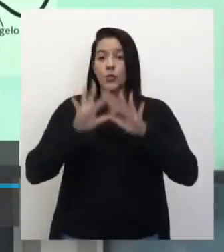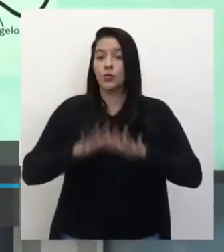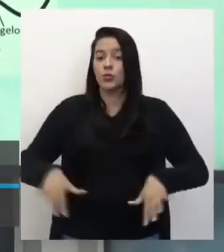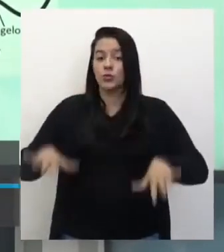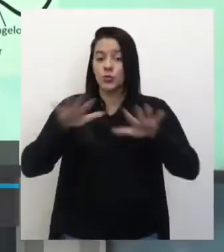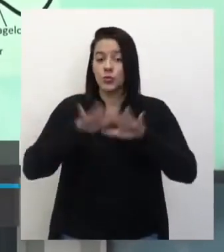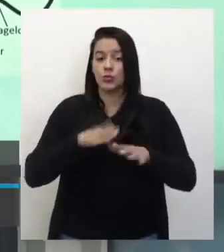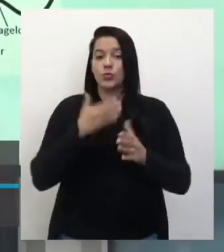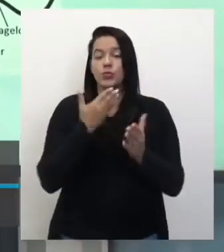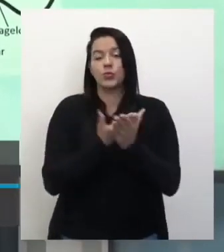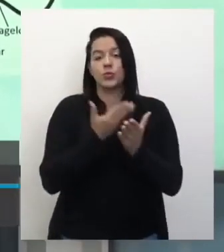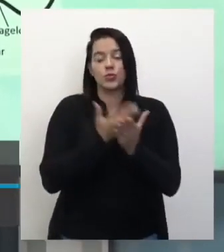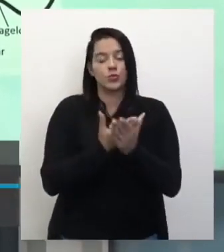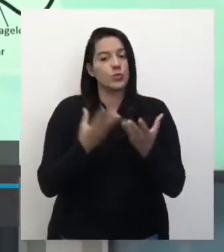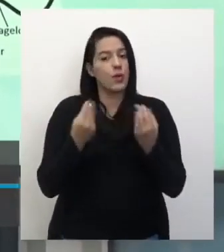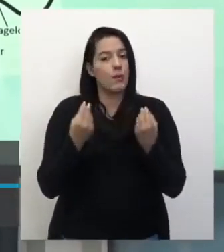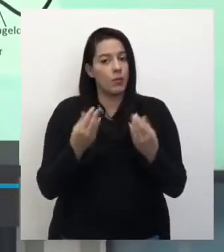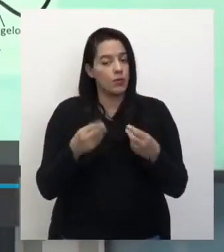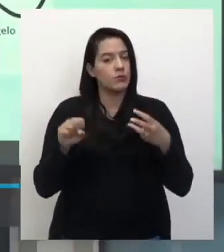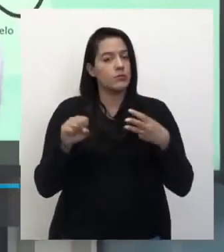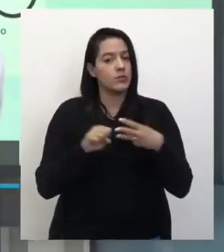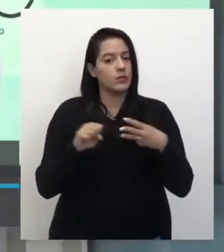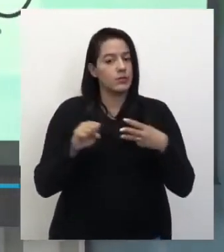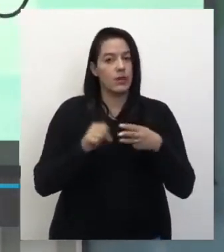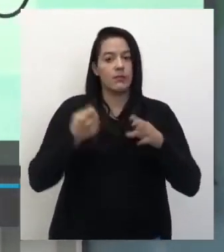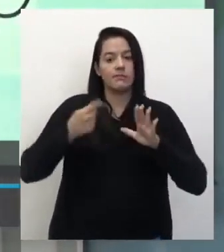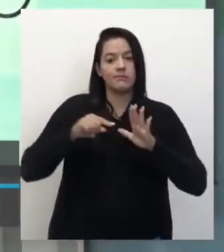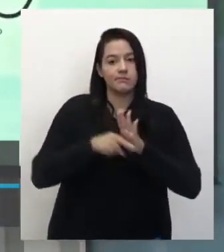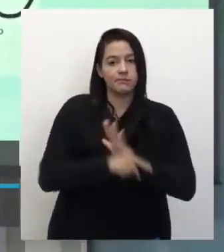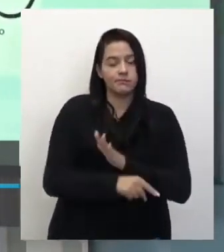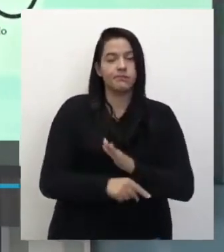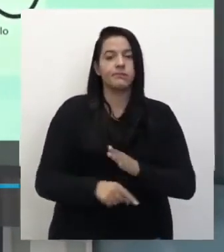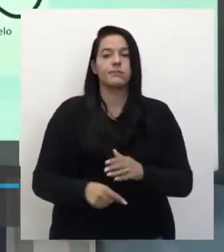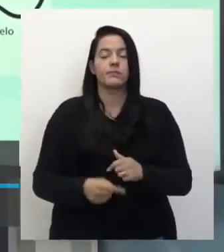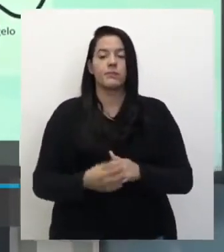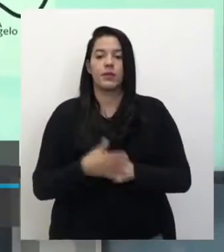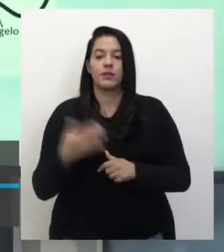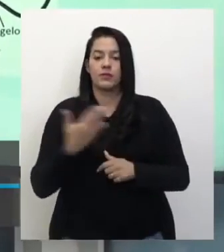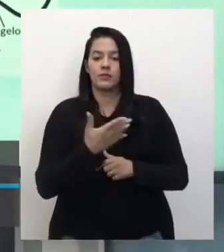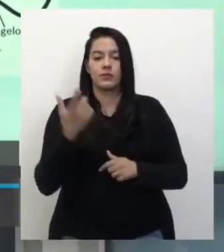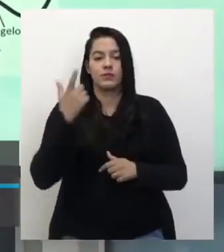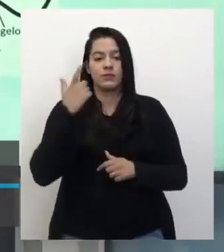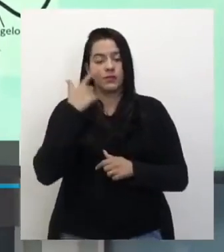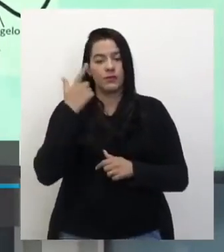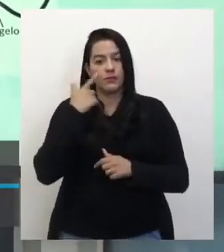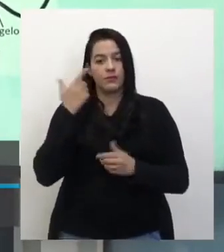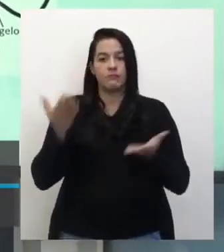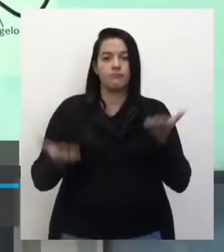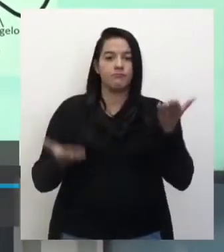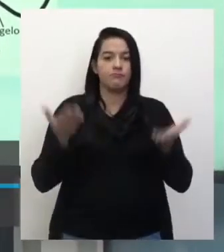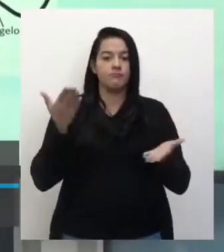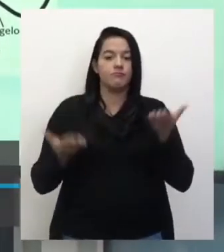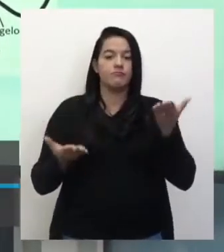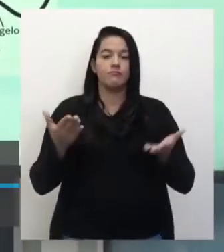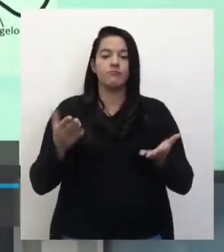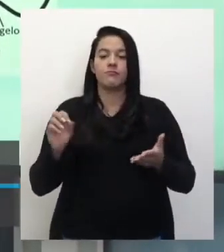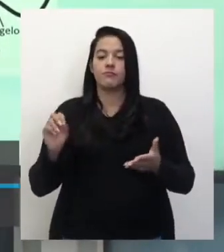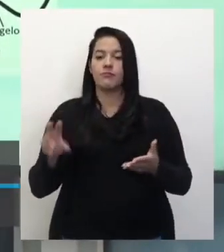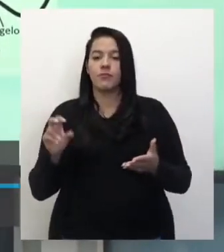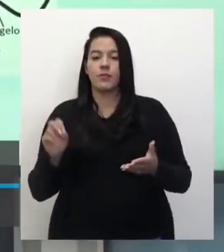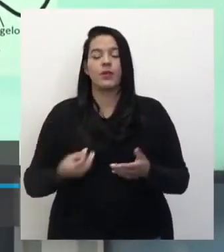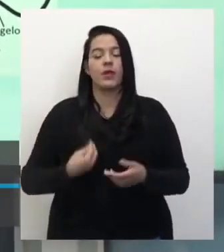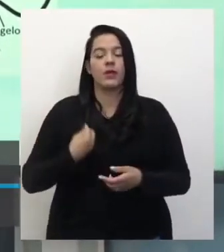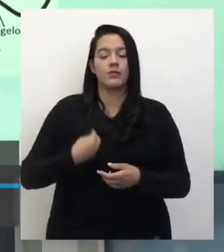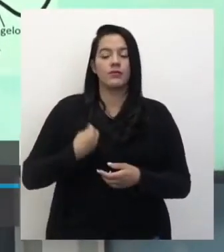estudar bastante a célula. E aí, você vai ver lá que o ser vivo, ele tá no limiar entre o que é vivo e o que não é. Porque ele só vai